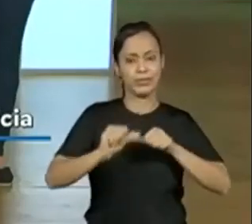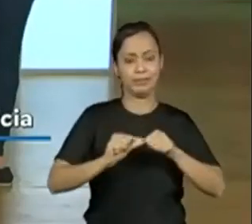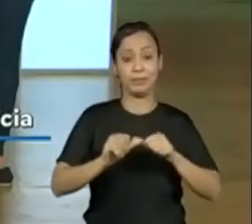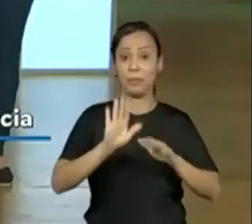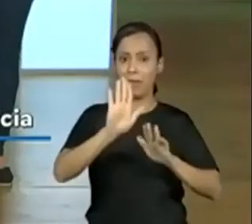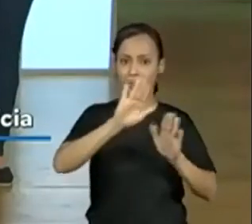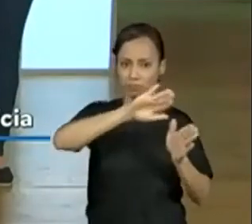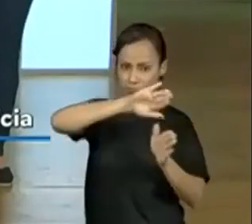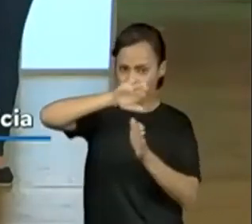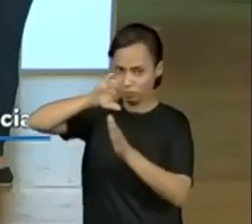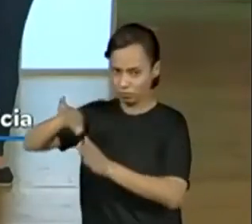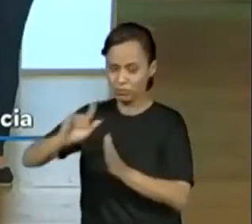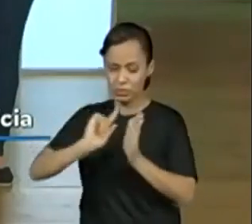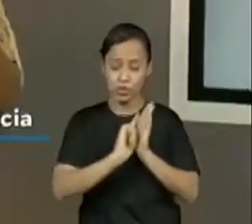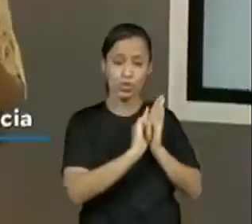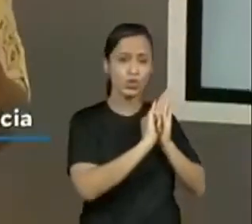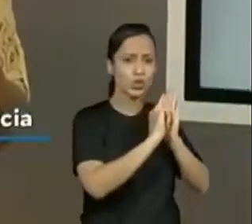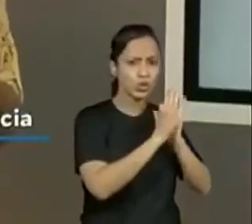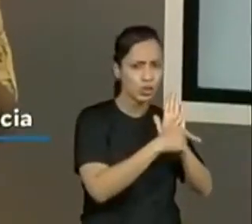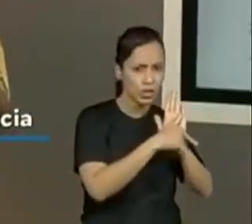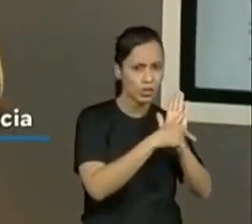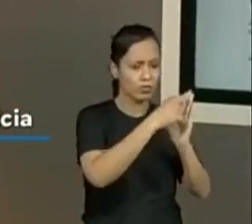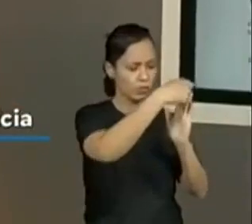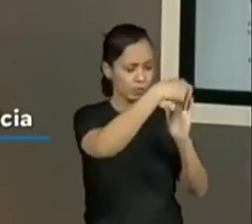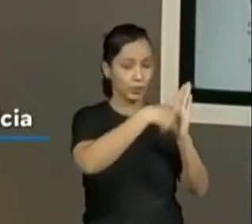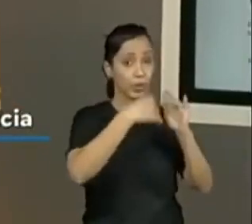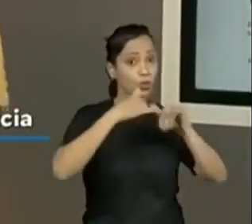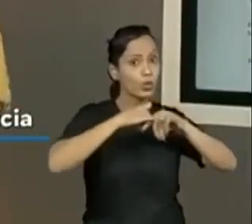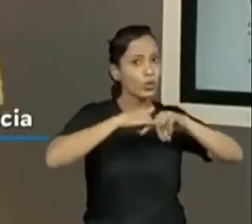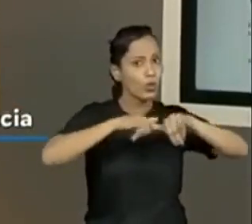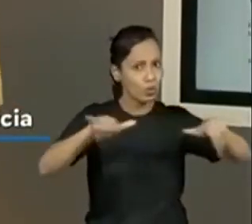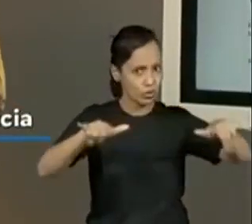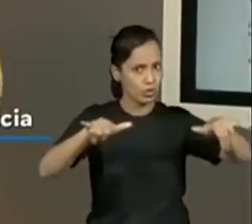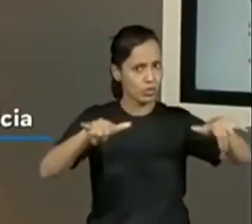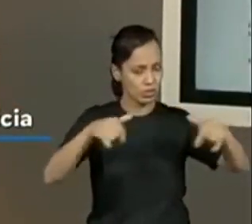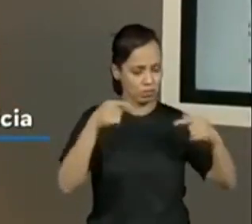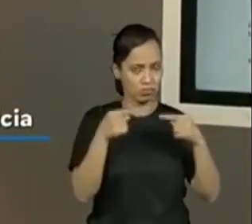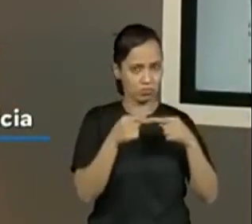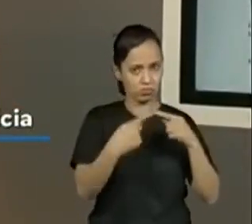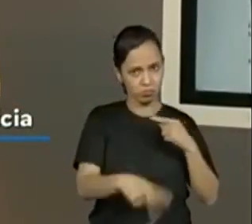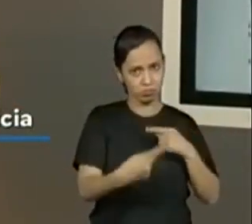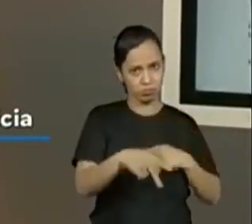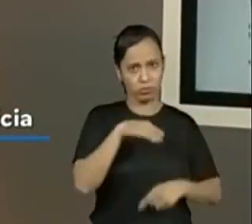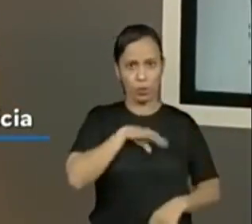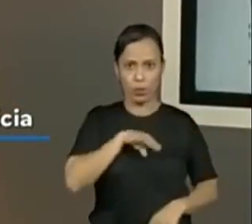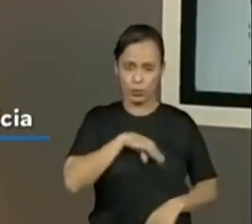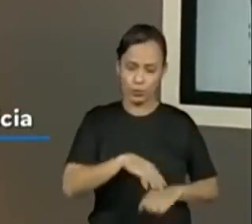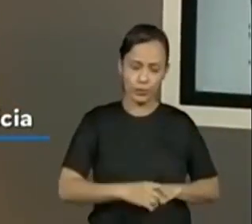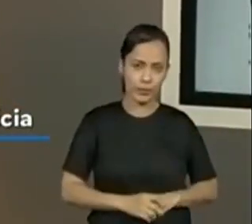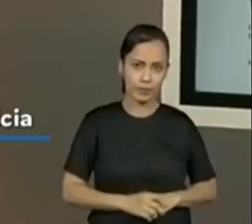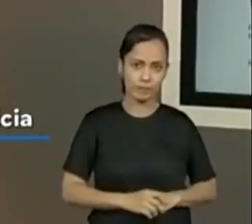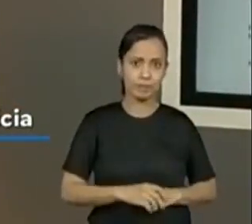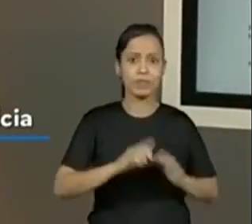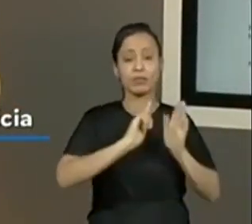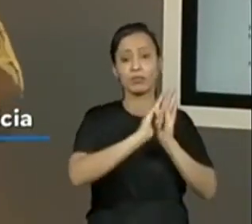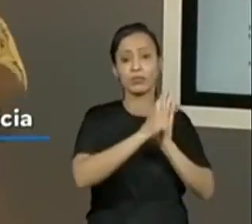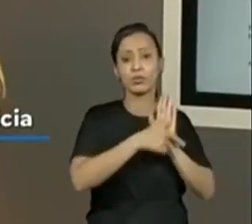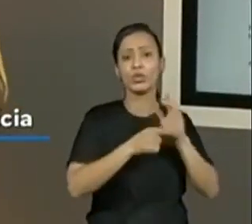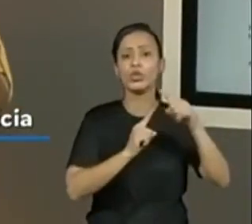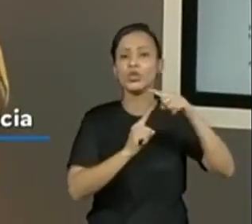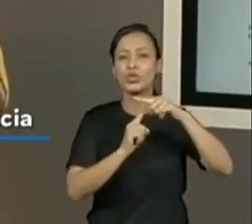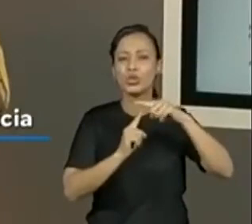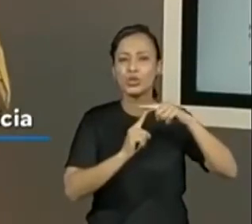parte da aula, a parte do gênero notícia, que é o que estamos trabalhando. Então, olha só, focamos no título,